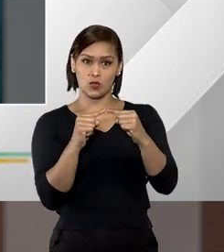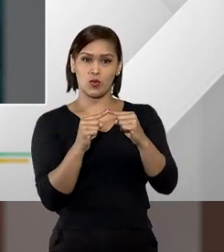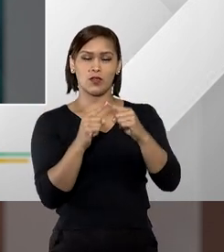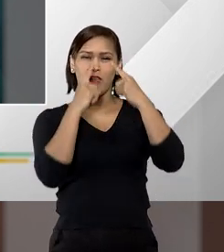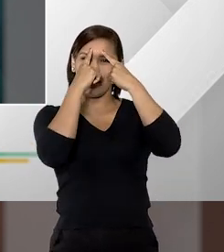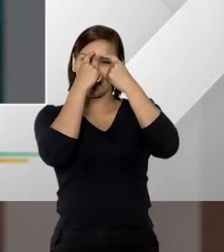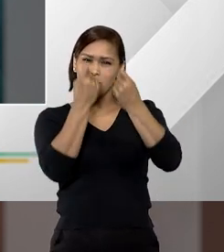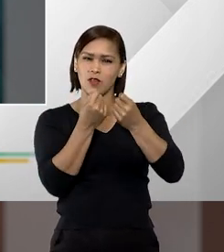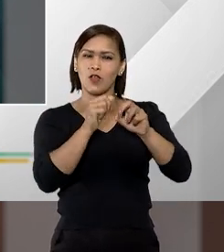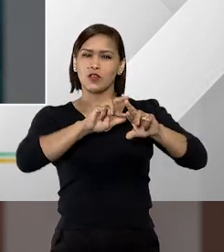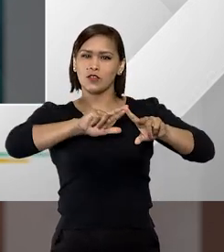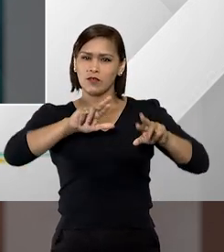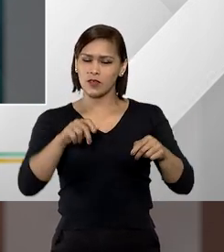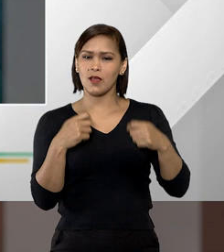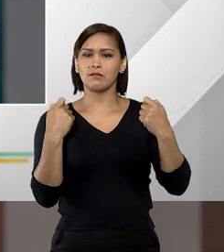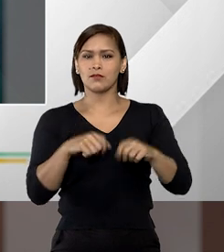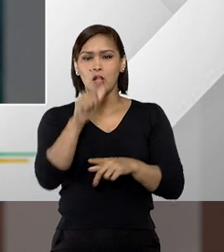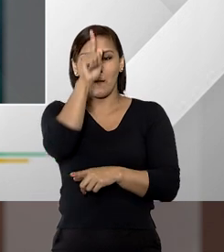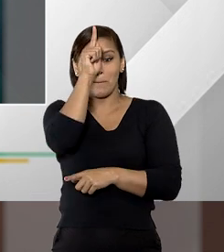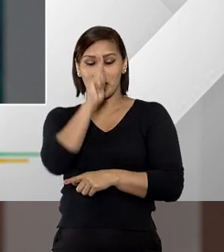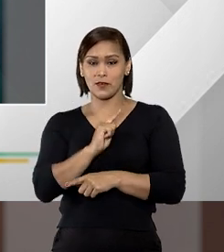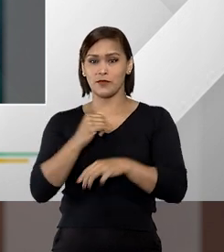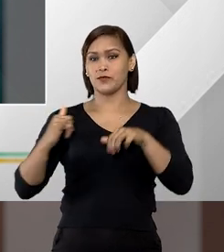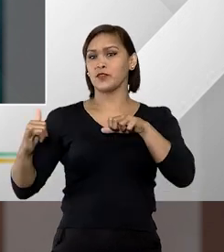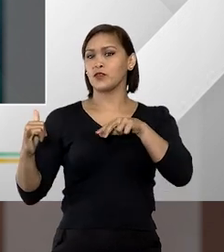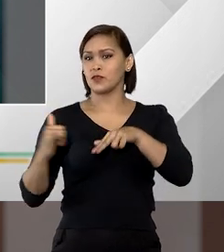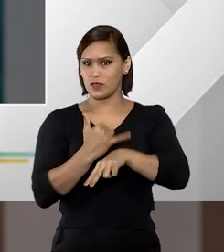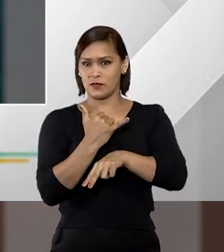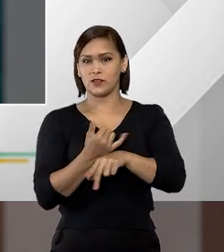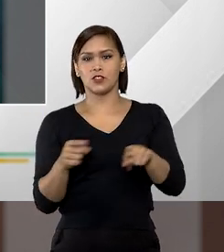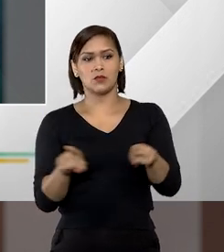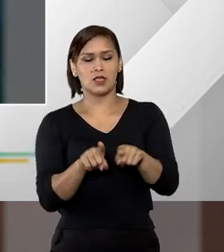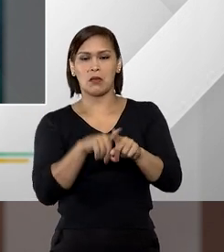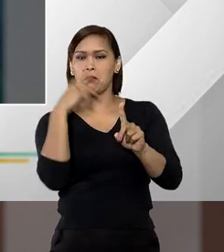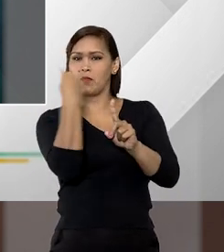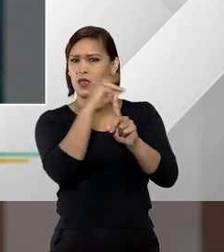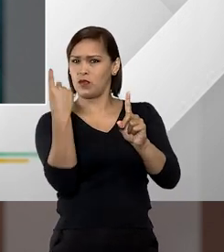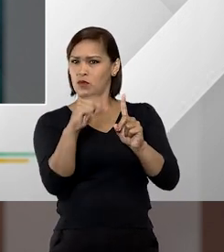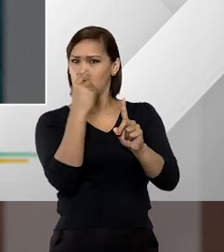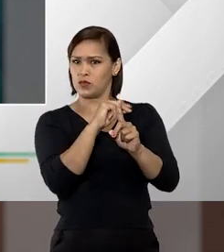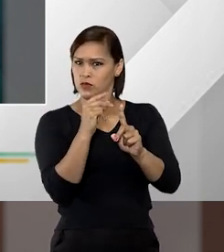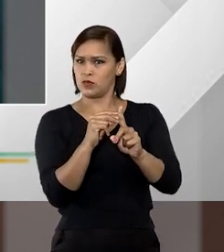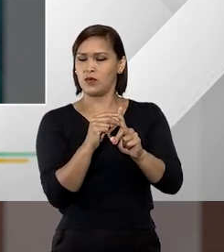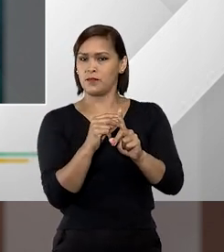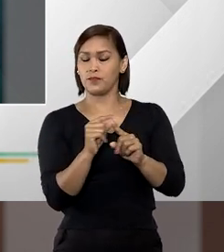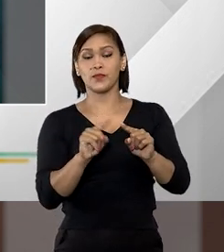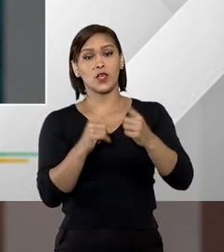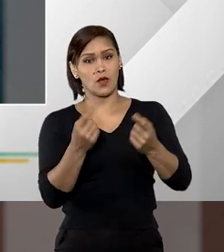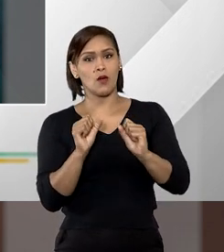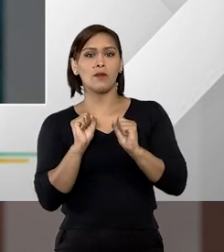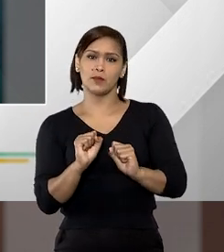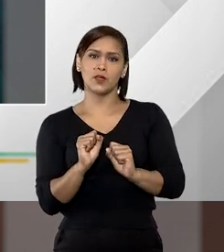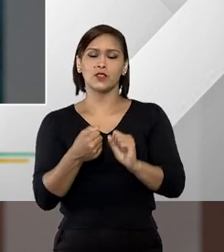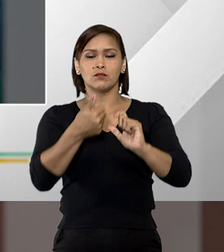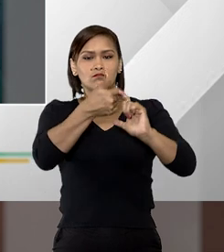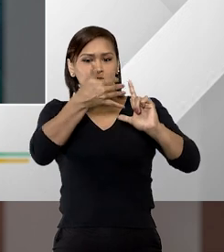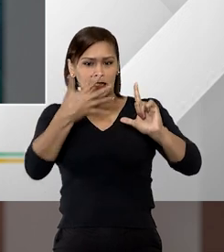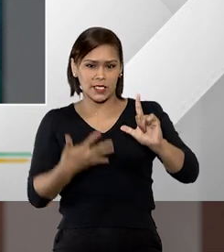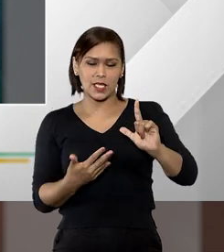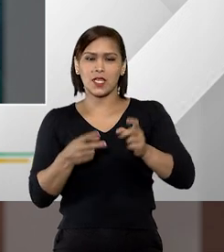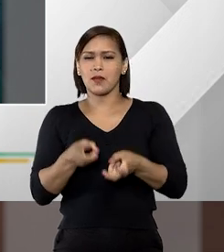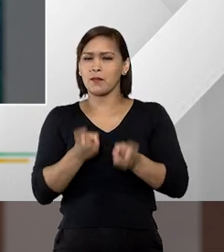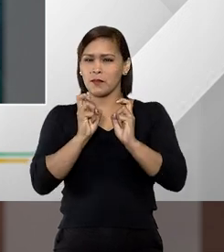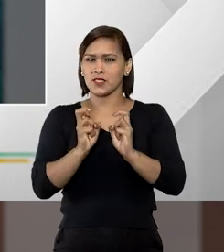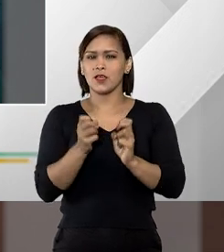tipo de violência, é possível traçar um perfil da vítima e também do agressor? Olha, Fátima, uma característica que